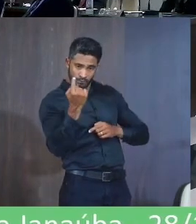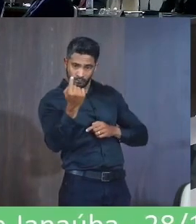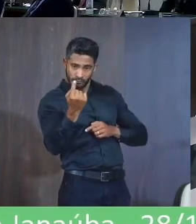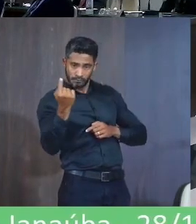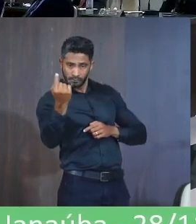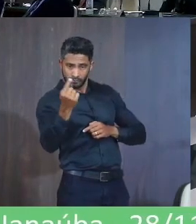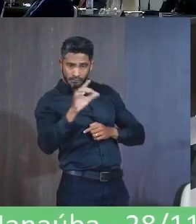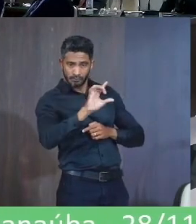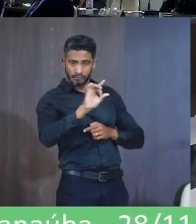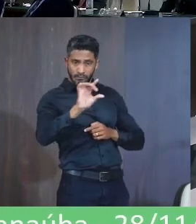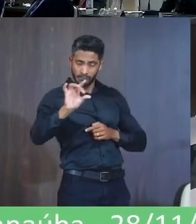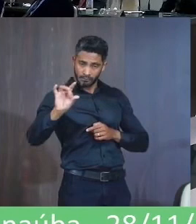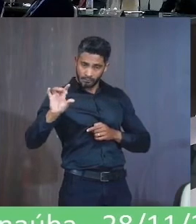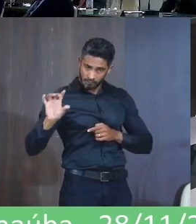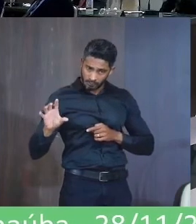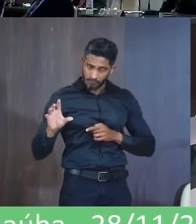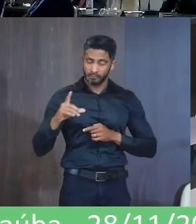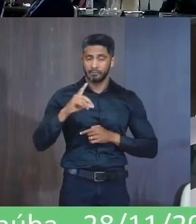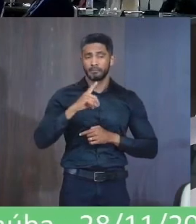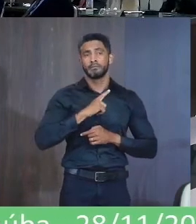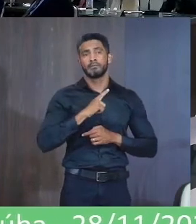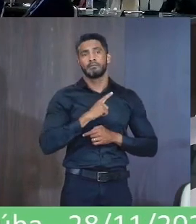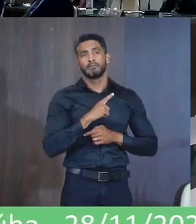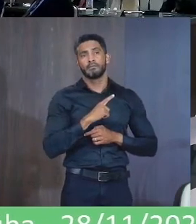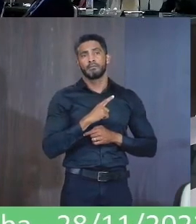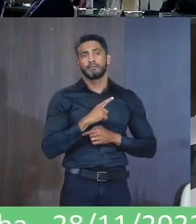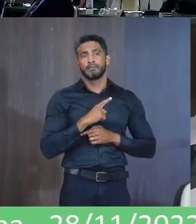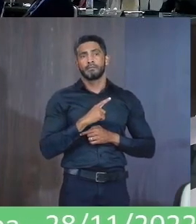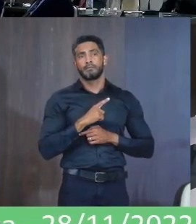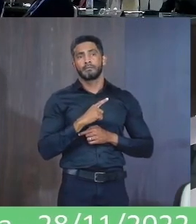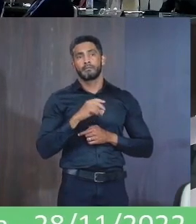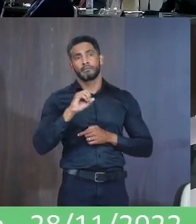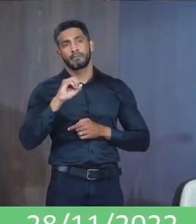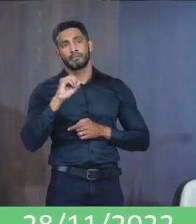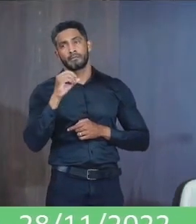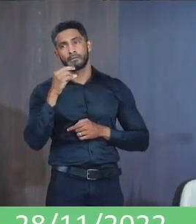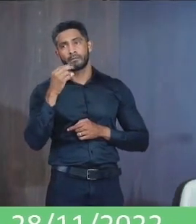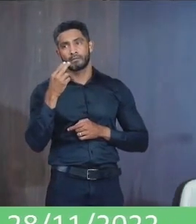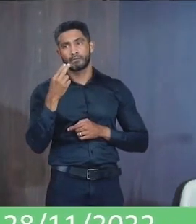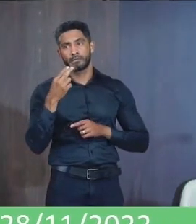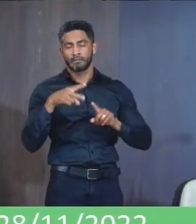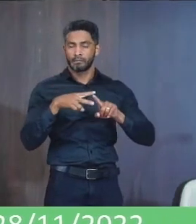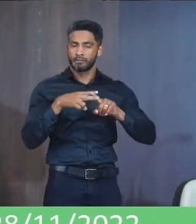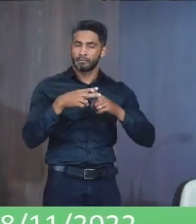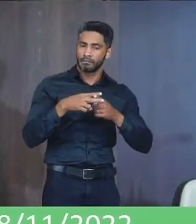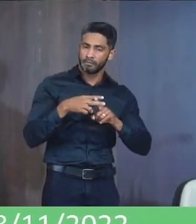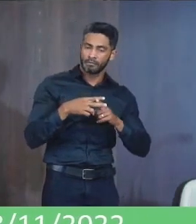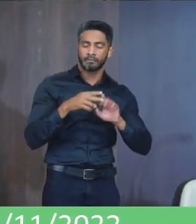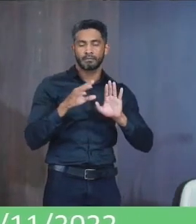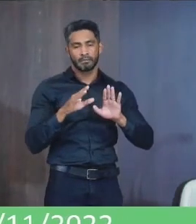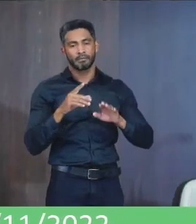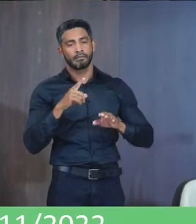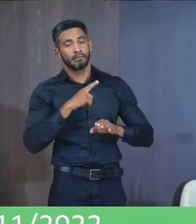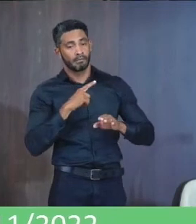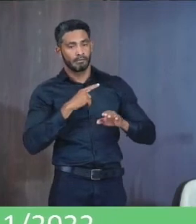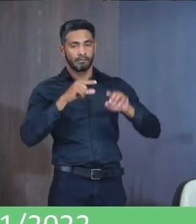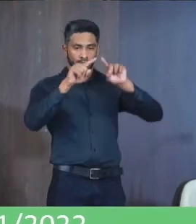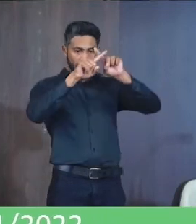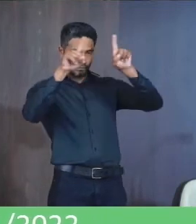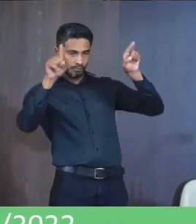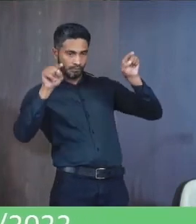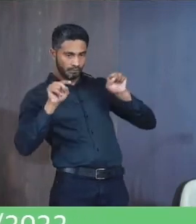Dispuserem De coisa Ou Corrigindo Dispuseram De caixa Receptiva De